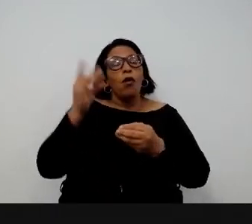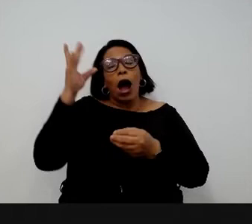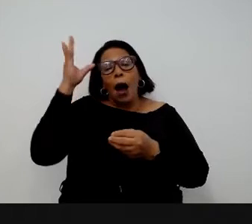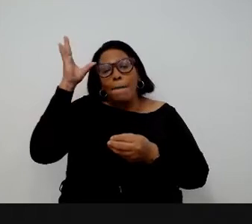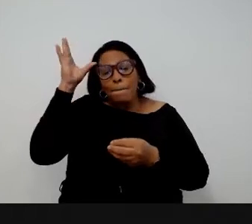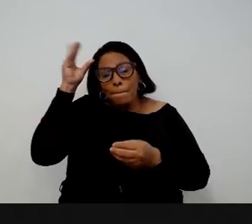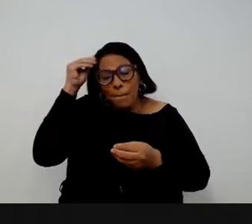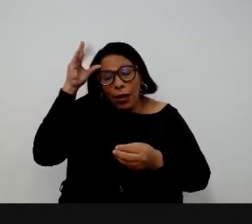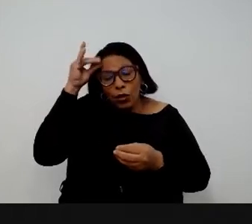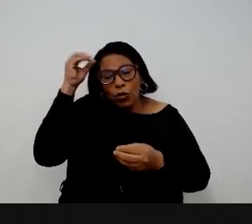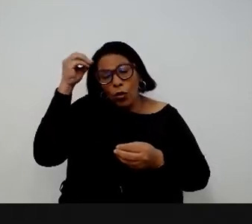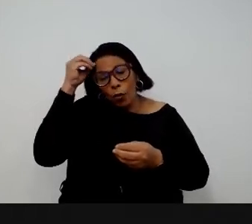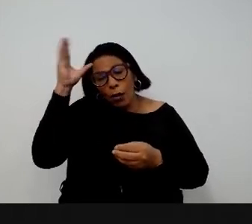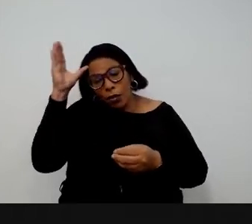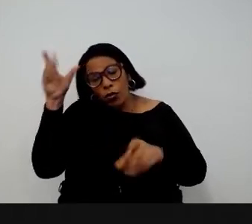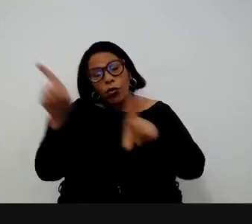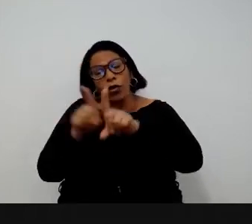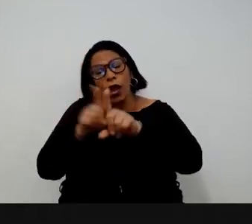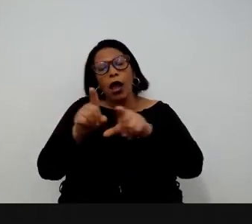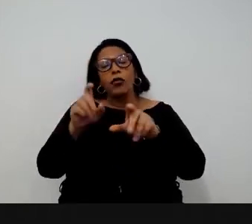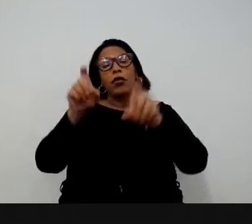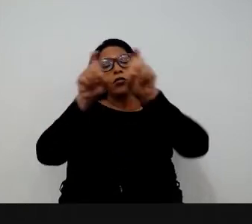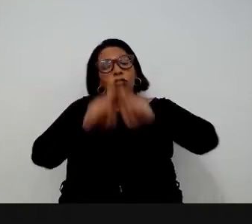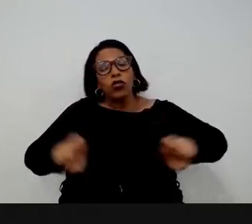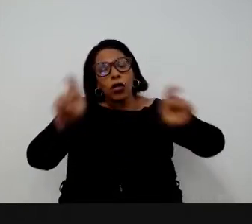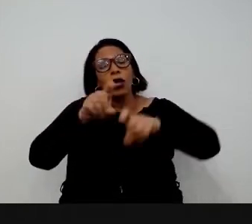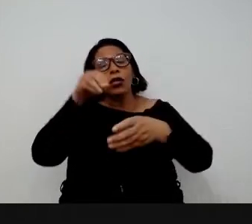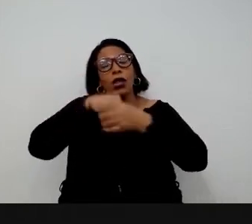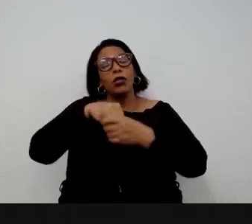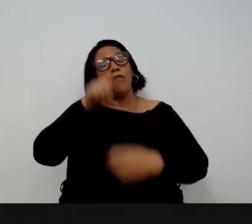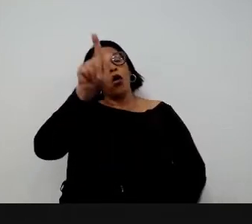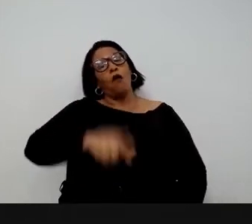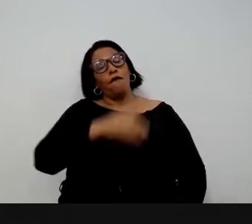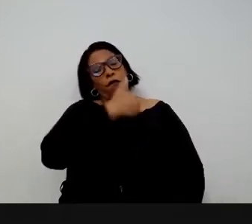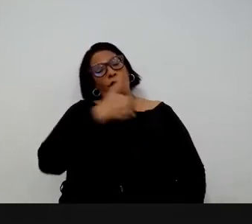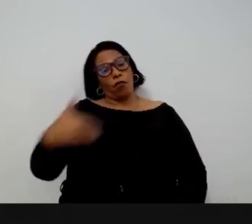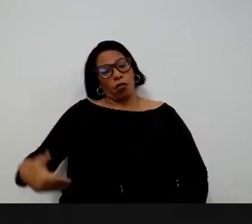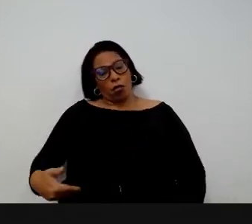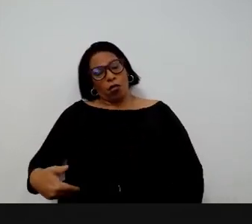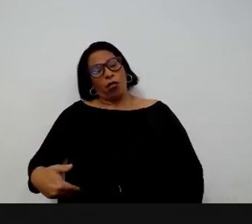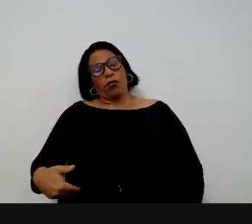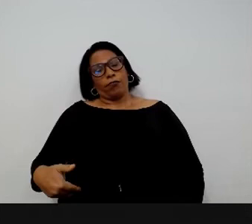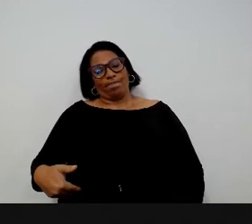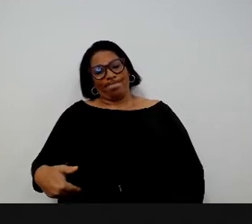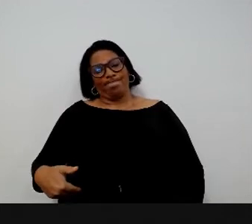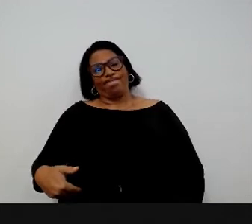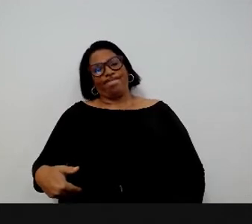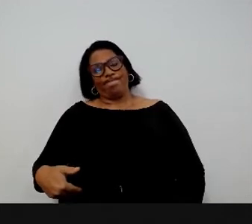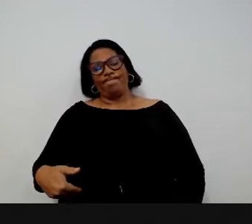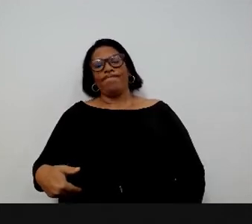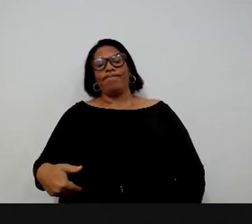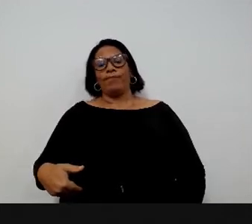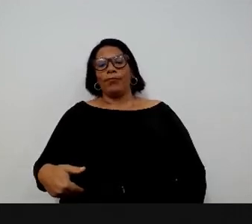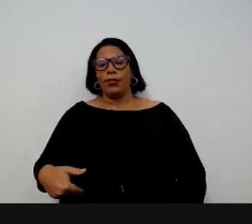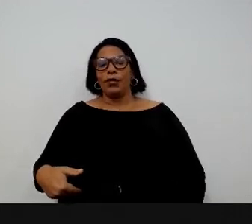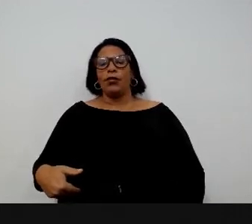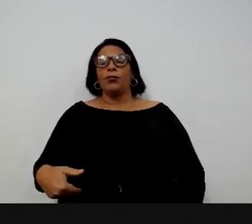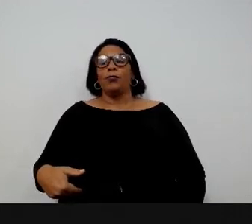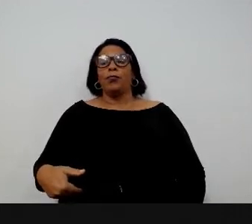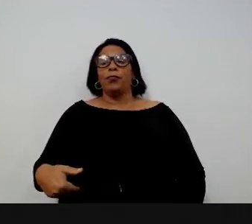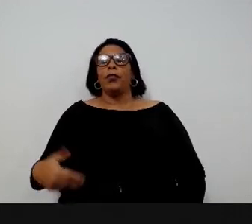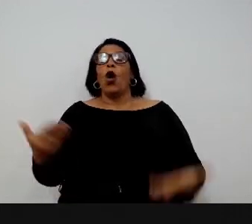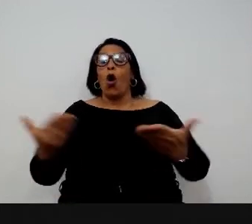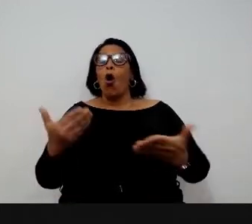digitalização e criar um plano de digitalização para o governo federal. E hoje, isso tem bastante sucesso. Hoje, no ranking